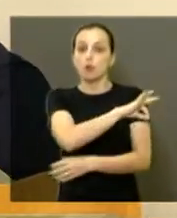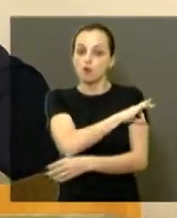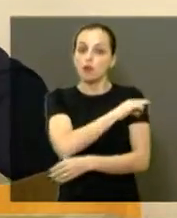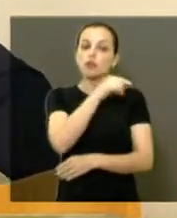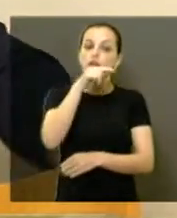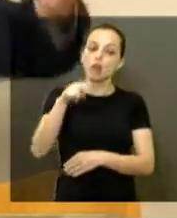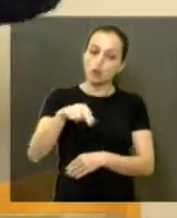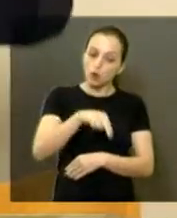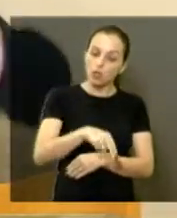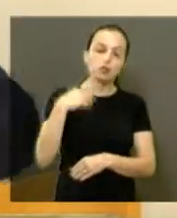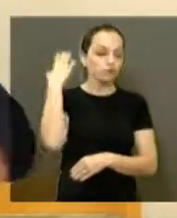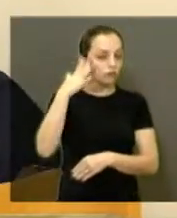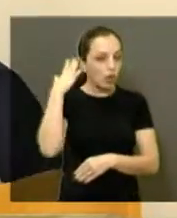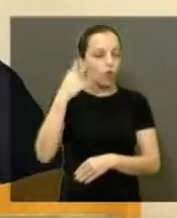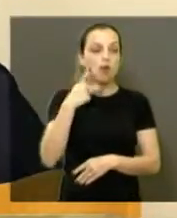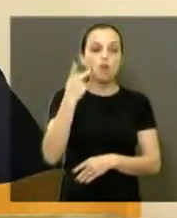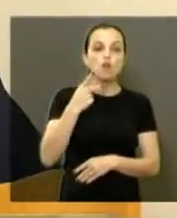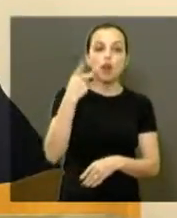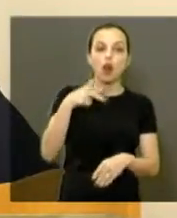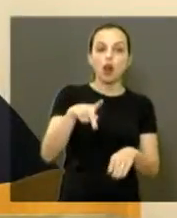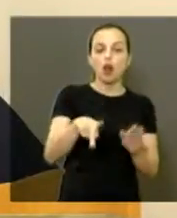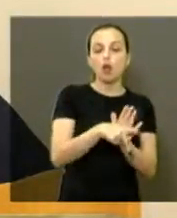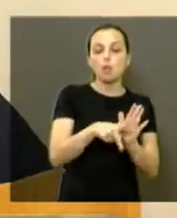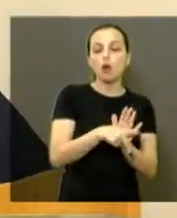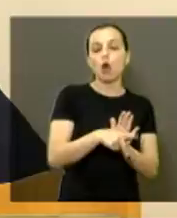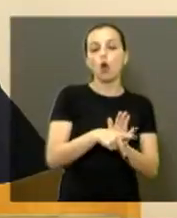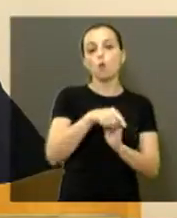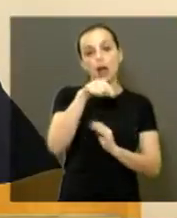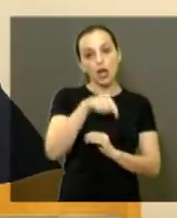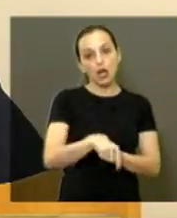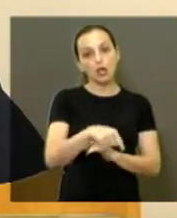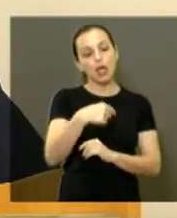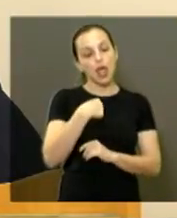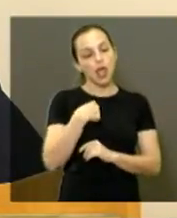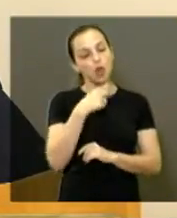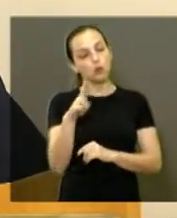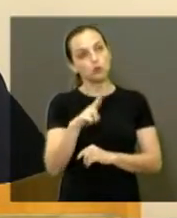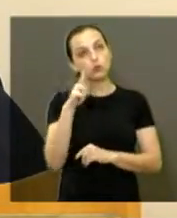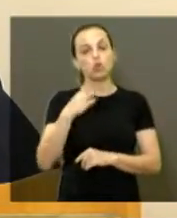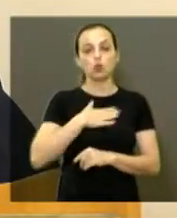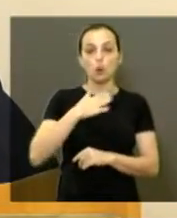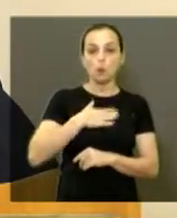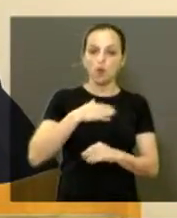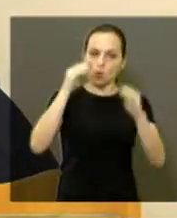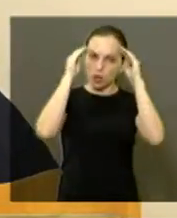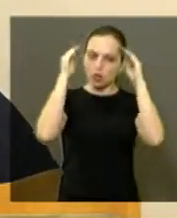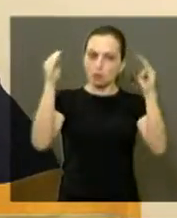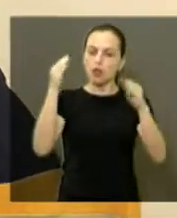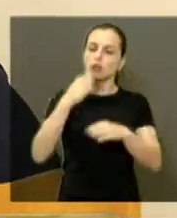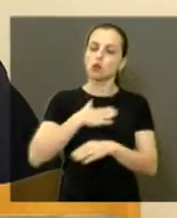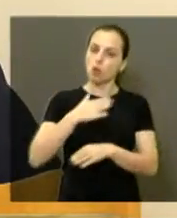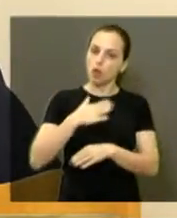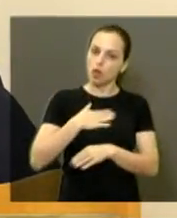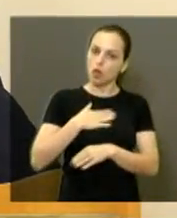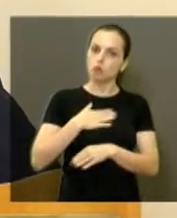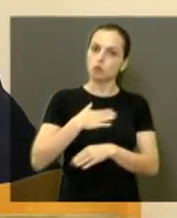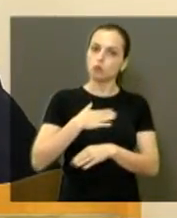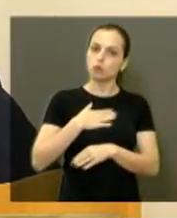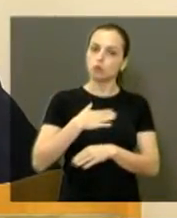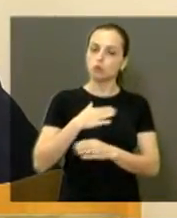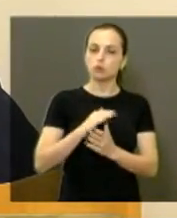espaço. Defenda o prefeito Marcelo Babriela, ou a administração, aqui nesse espaço, eu estou usando o meu espaço. Então, me respeito, que eu respeito, quando você usa o seu.